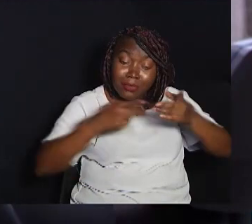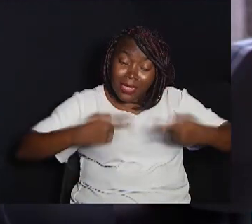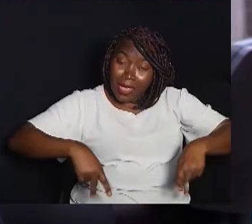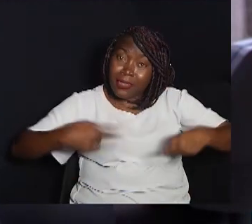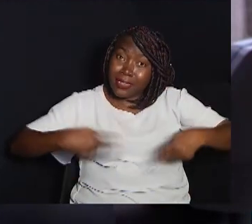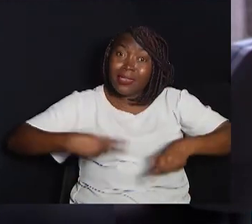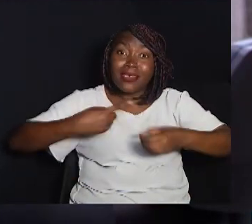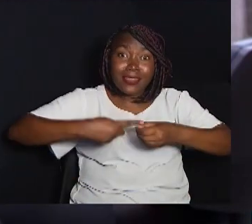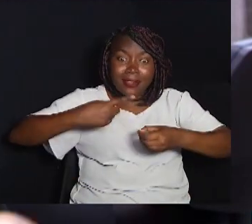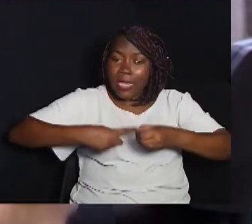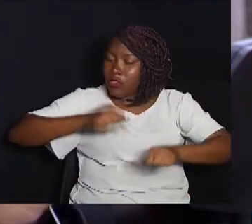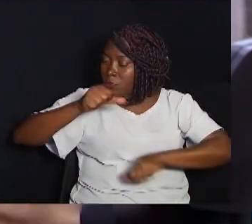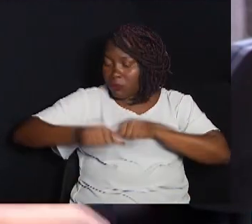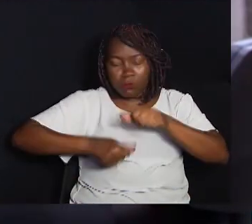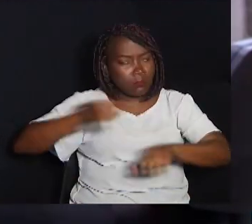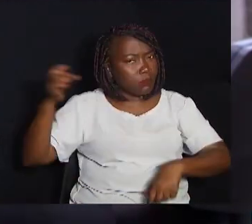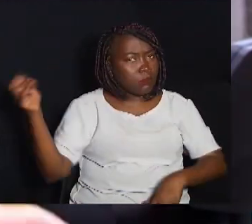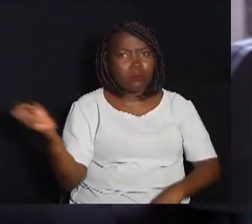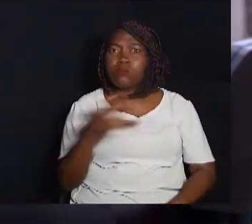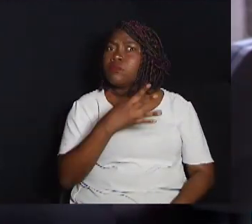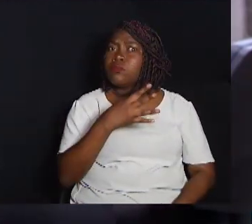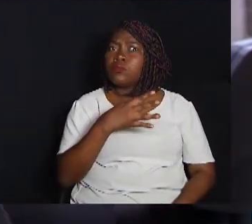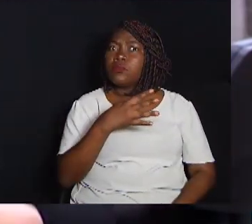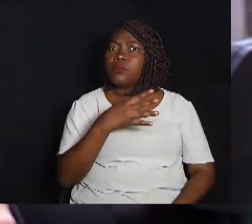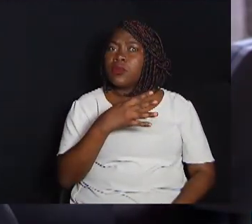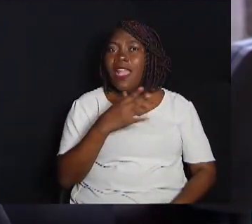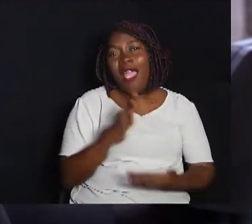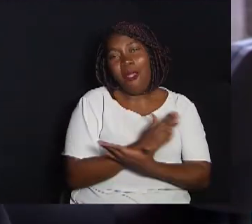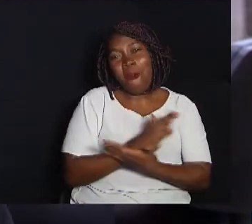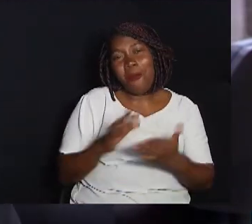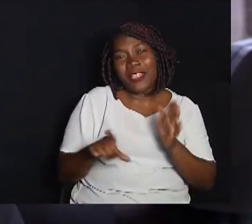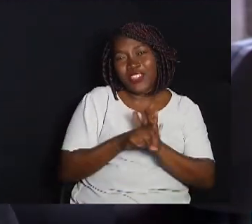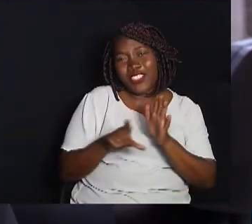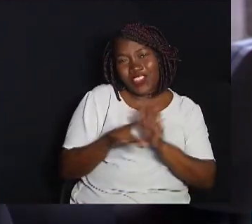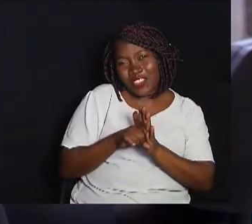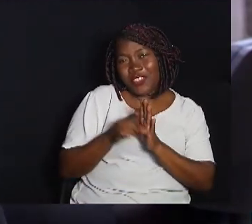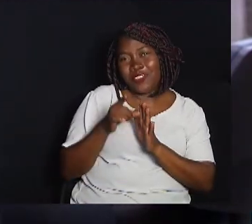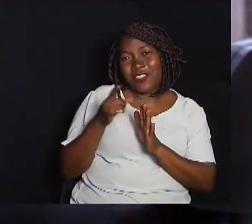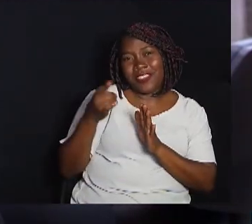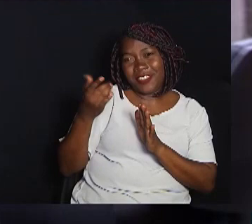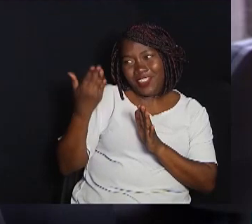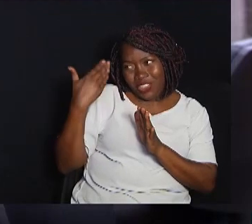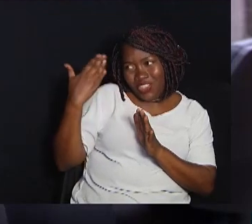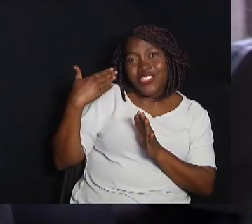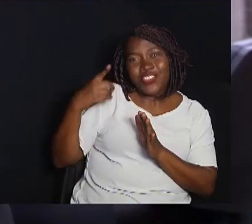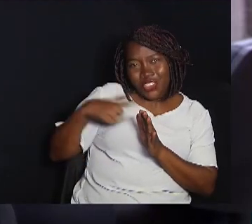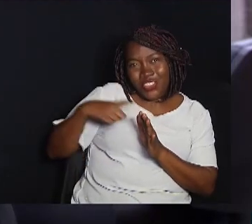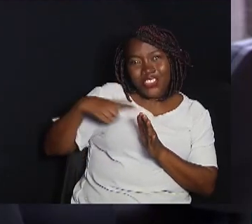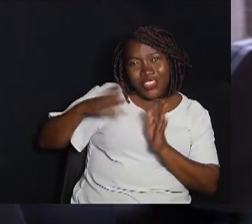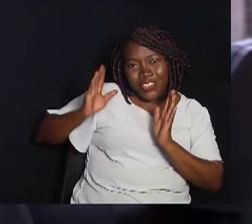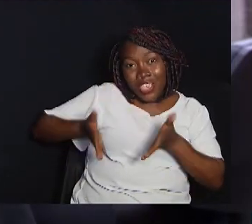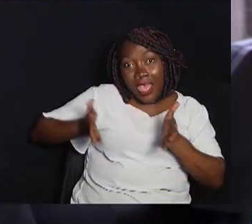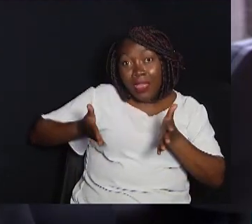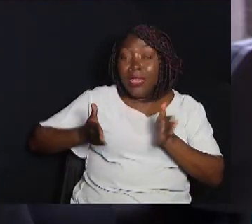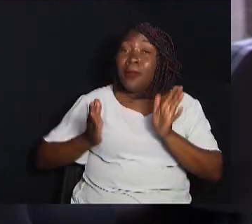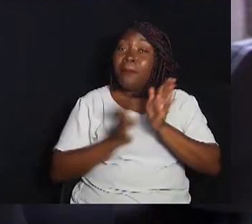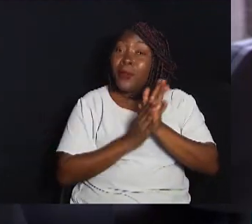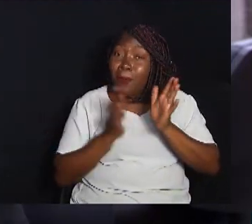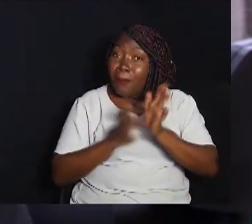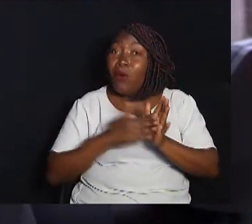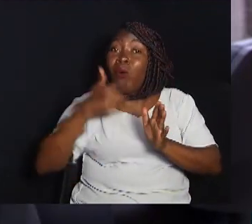atualizando algumas legislações que já existem e propondo outras